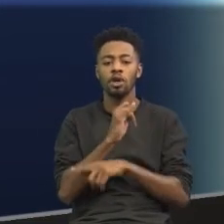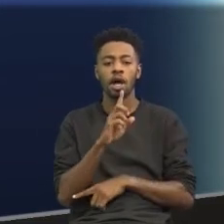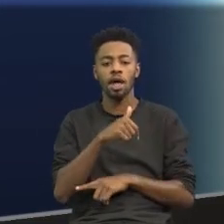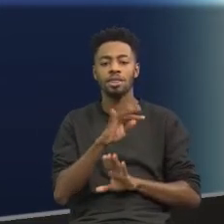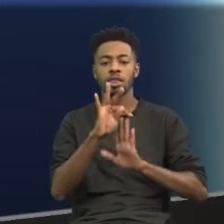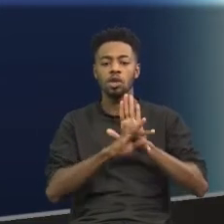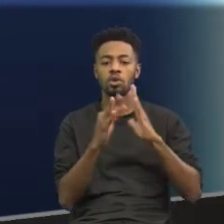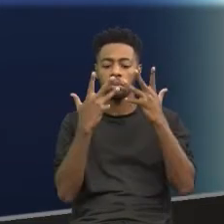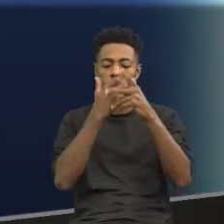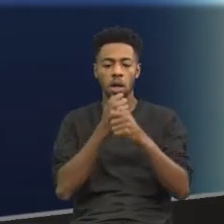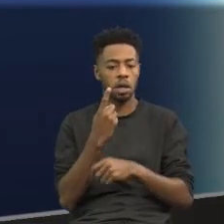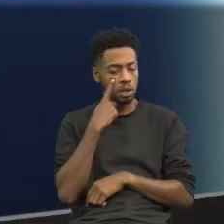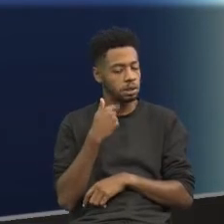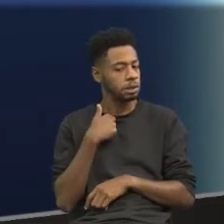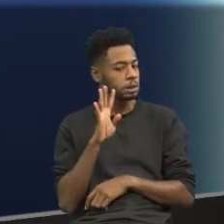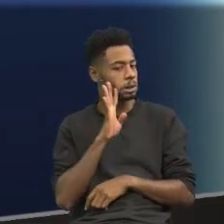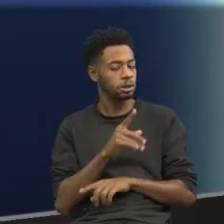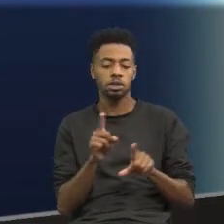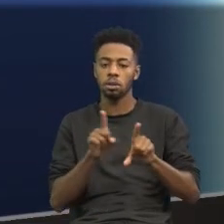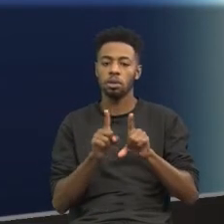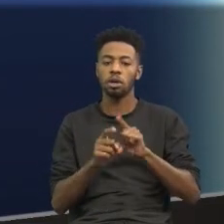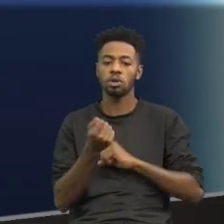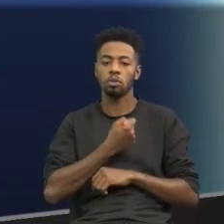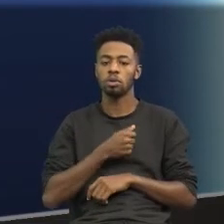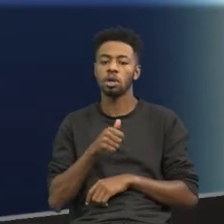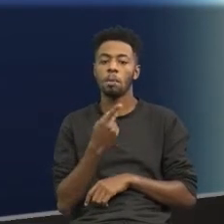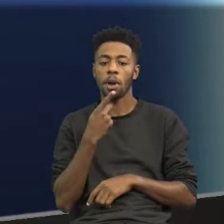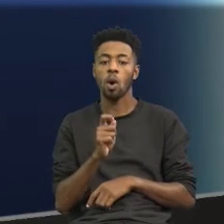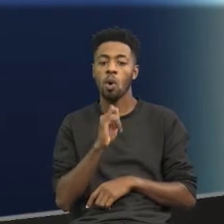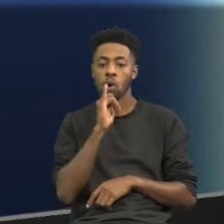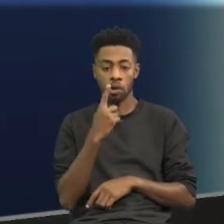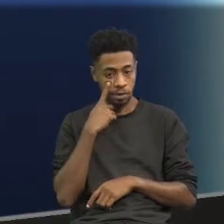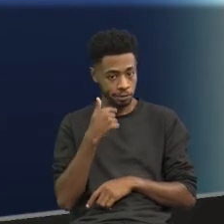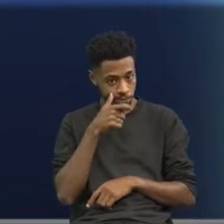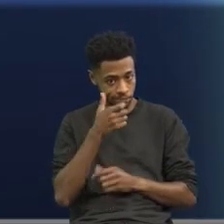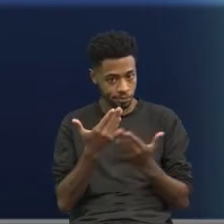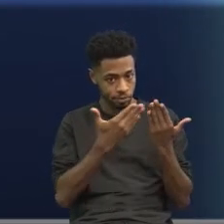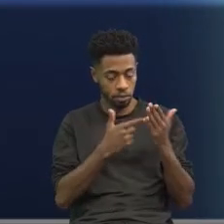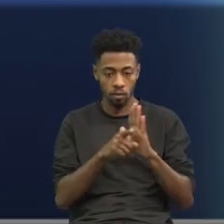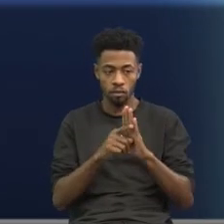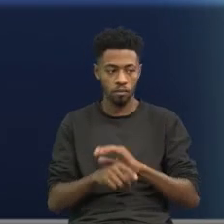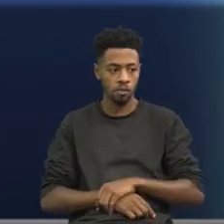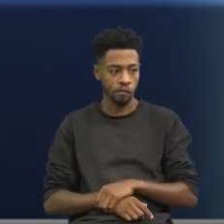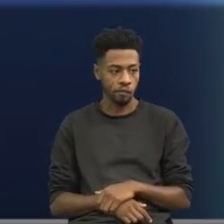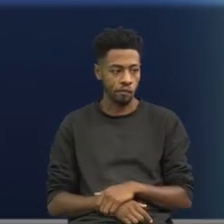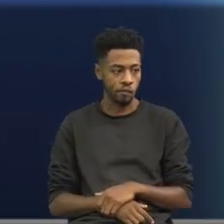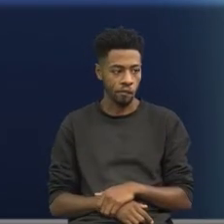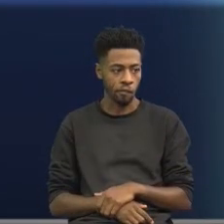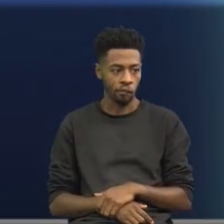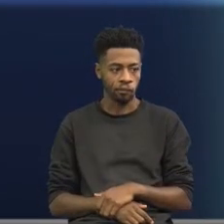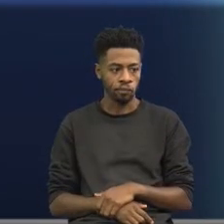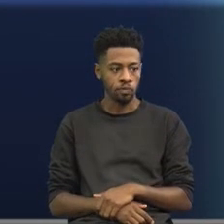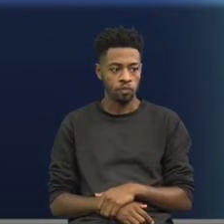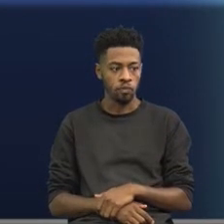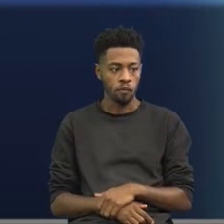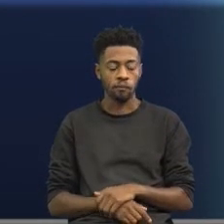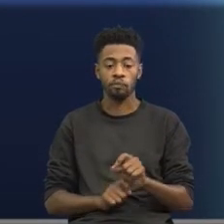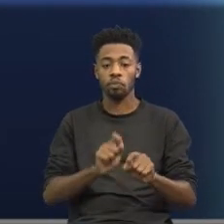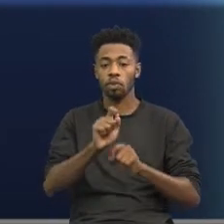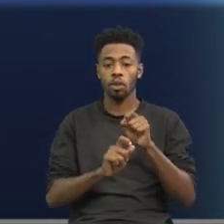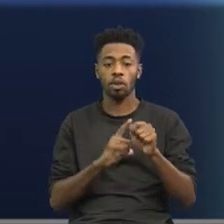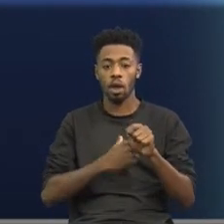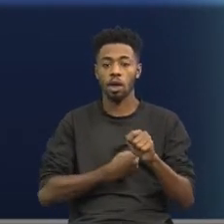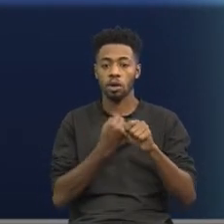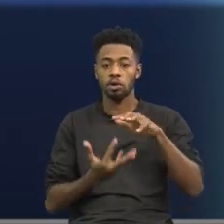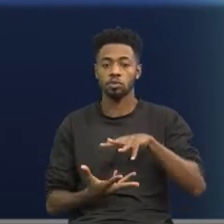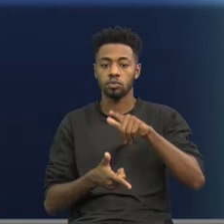bem simpático. E aí, a questão número sete pede o seguinte, acompanha. No trecho, enquanto existirem no